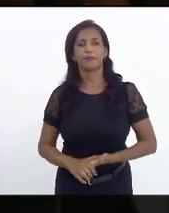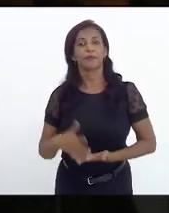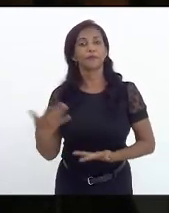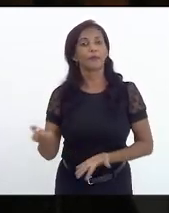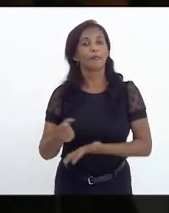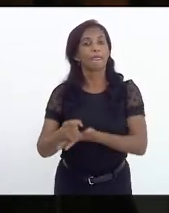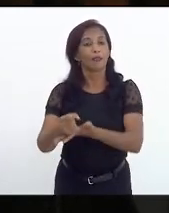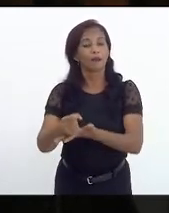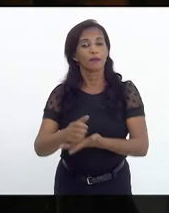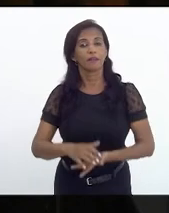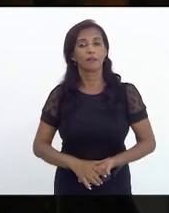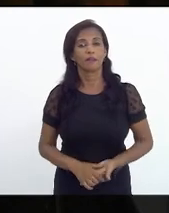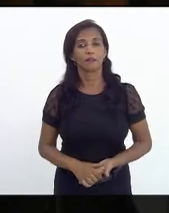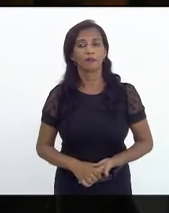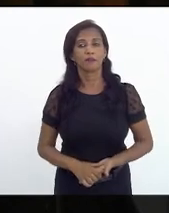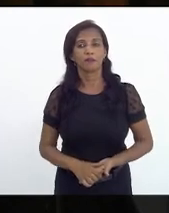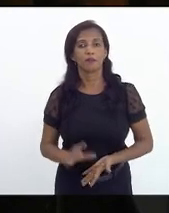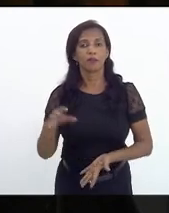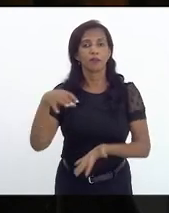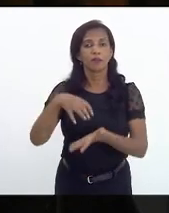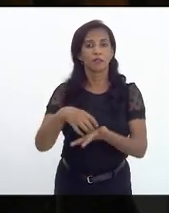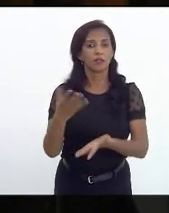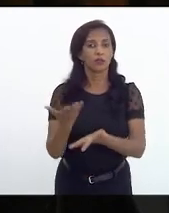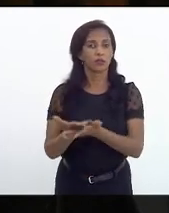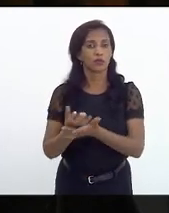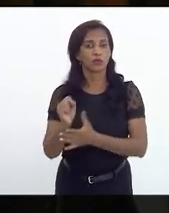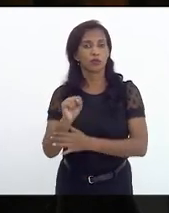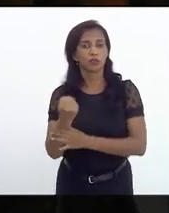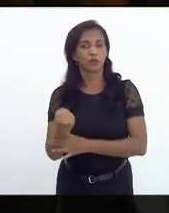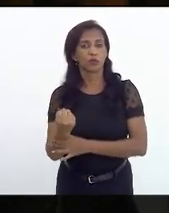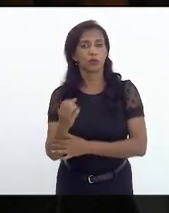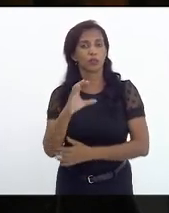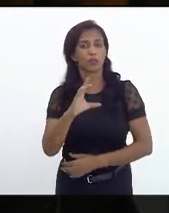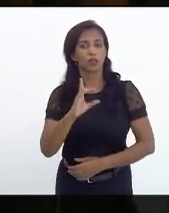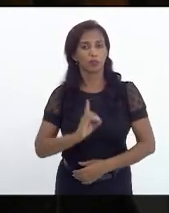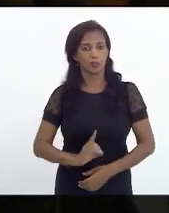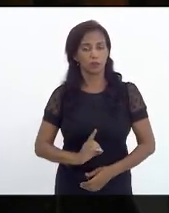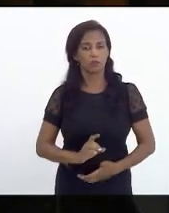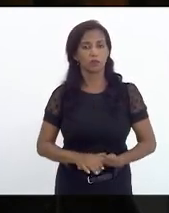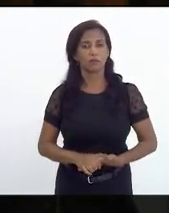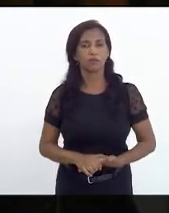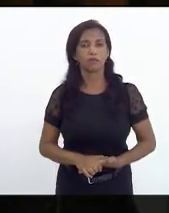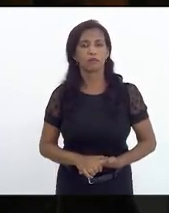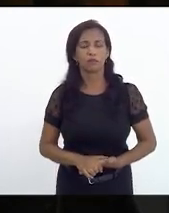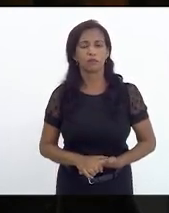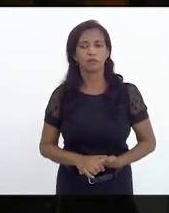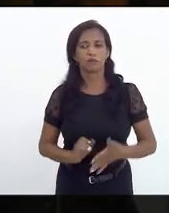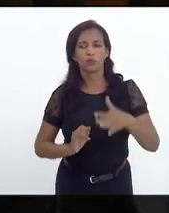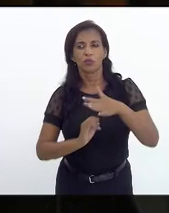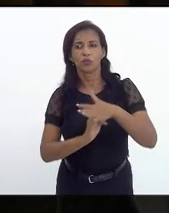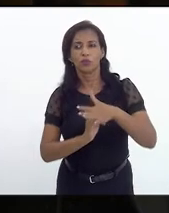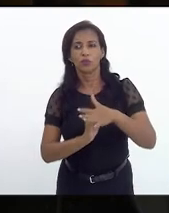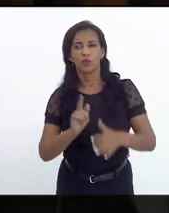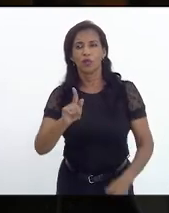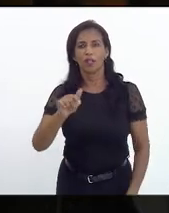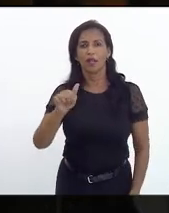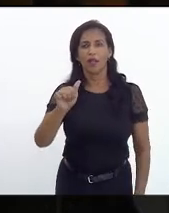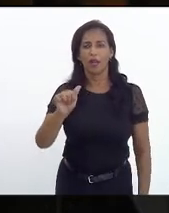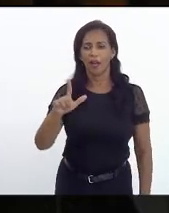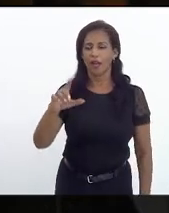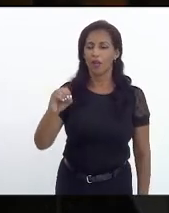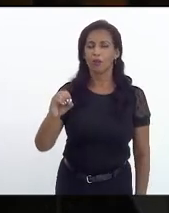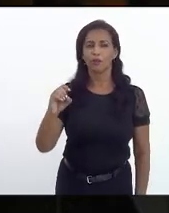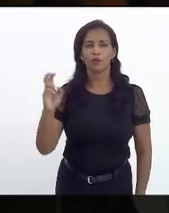apoio do Centro de Estudos de Segurança e Cidadania do Instituto Galo da Manhã